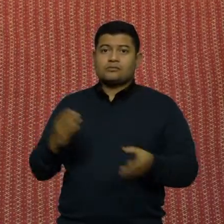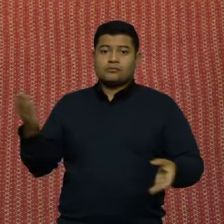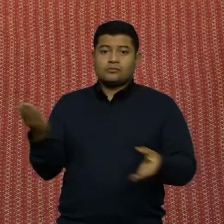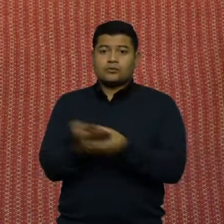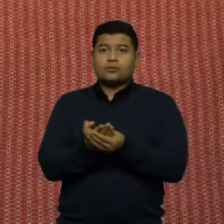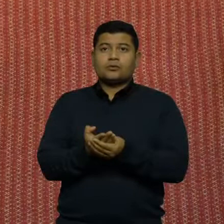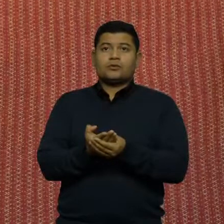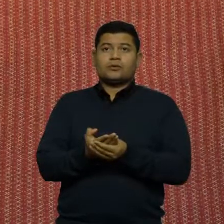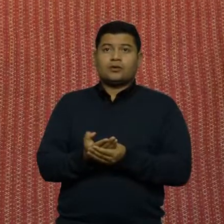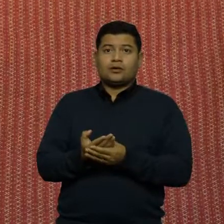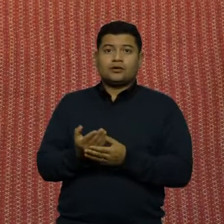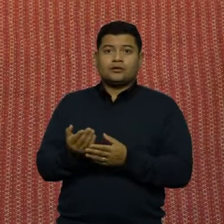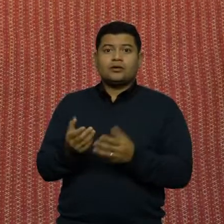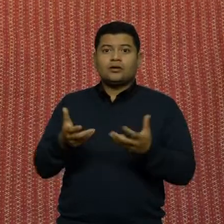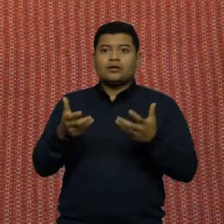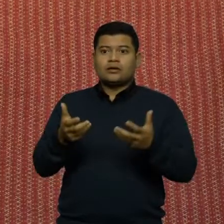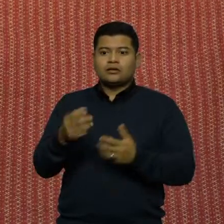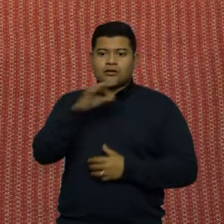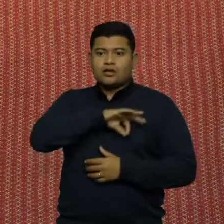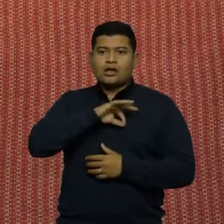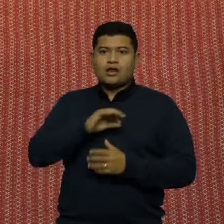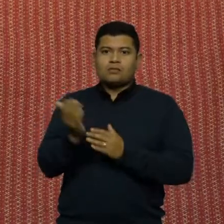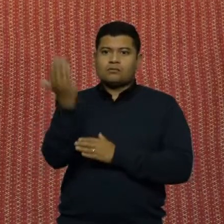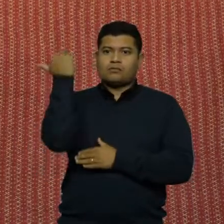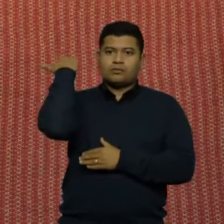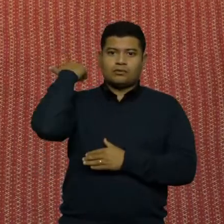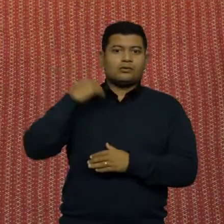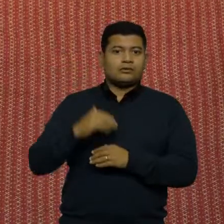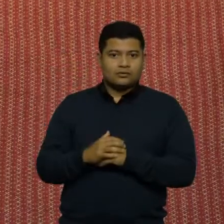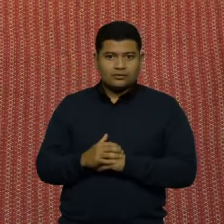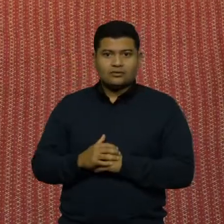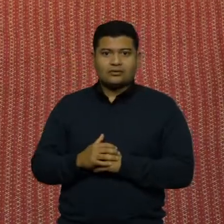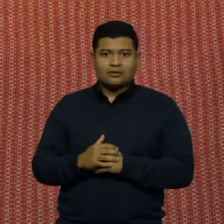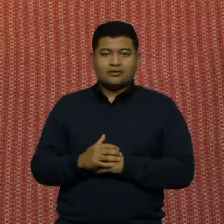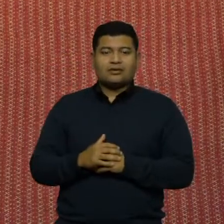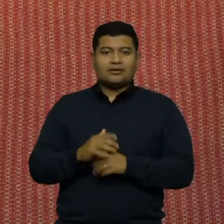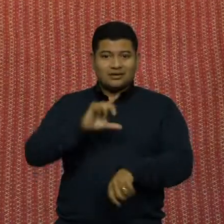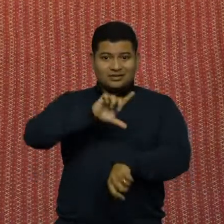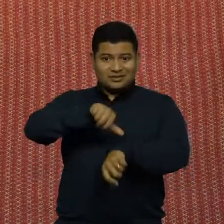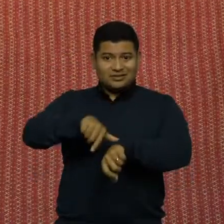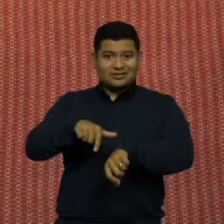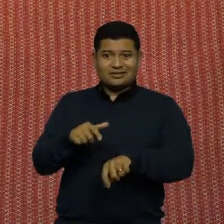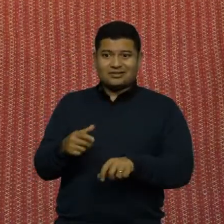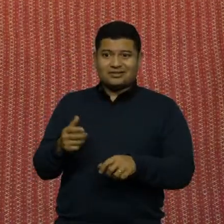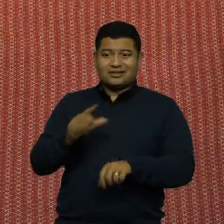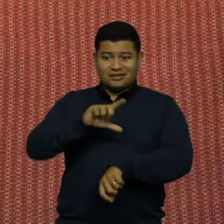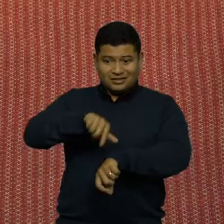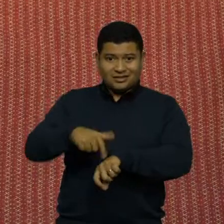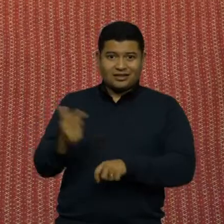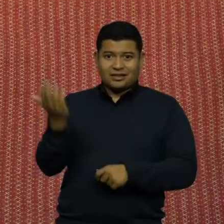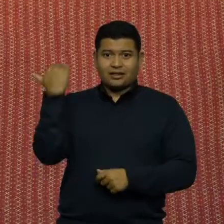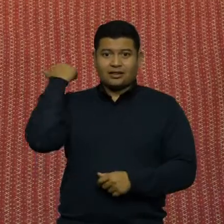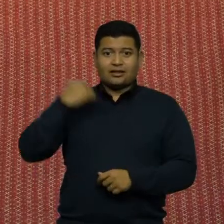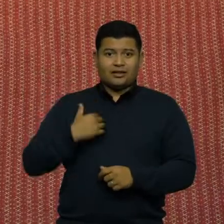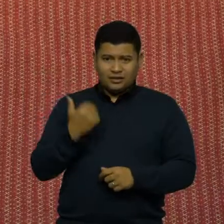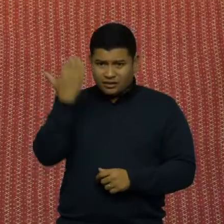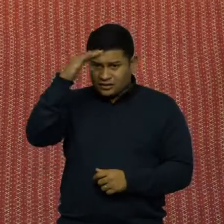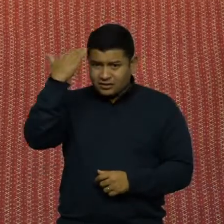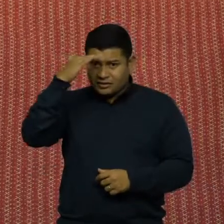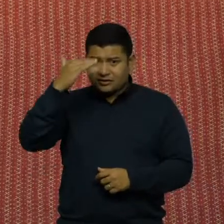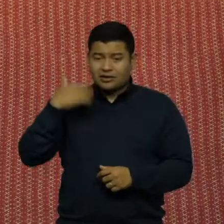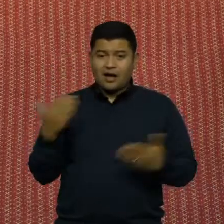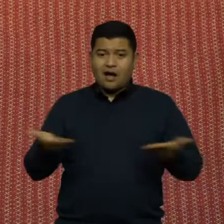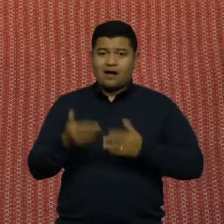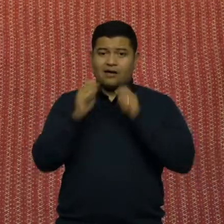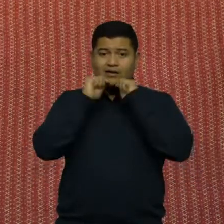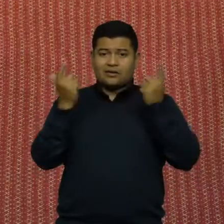receber os atrasados. Acima do teto, atrasado. Vocês estão entendendo isso? E agora a Assembleia Legislativa vai fazer